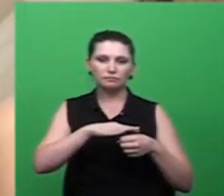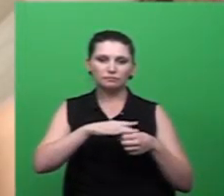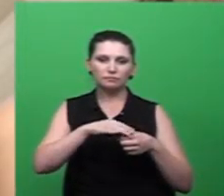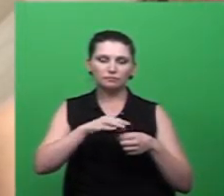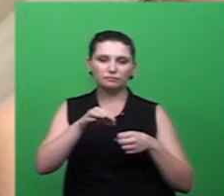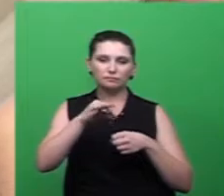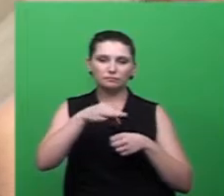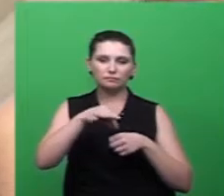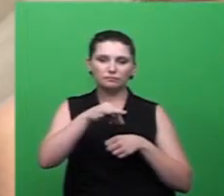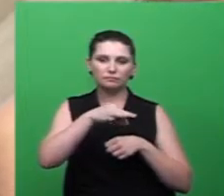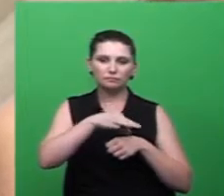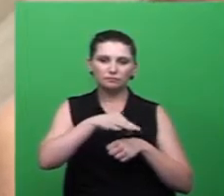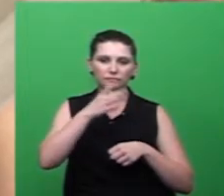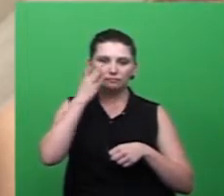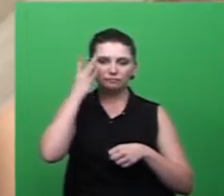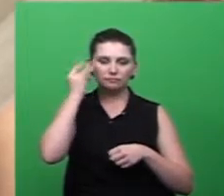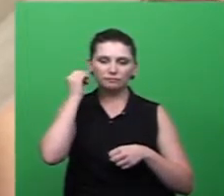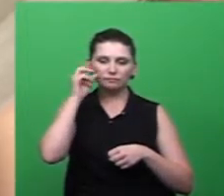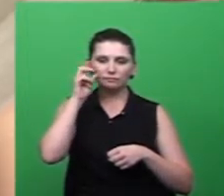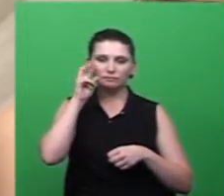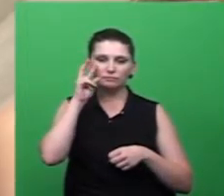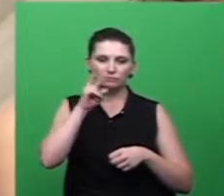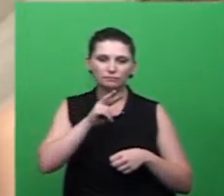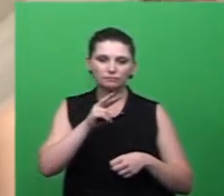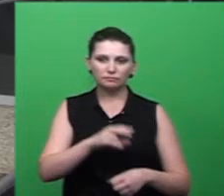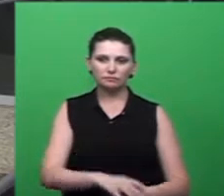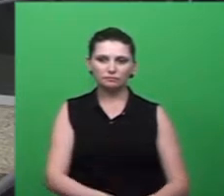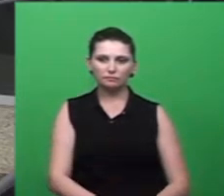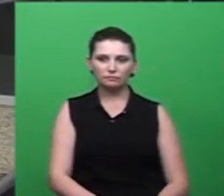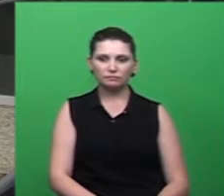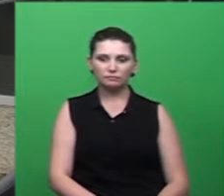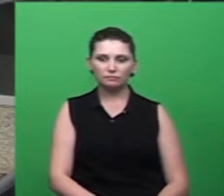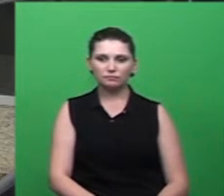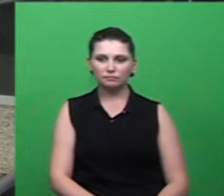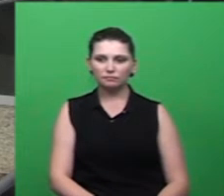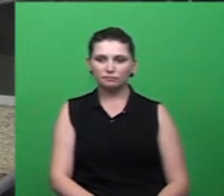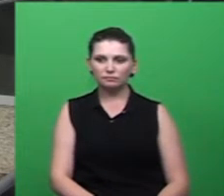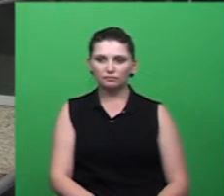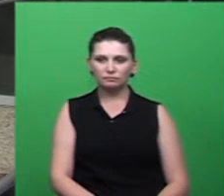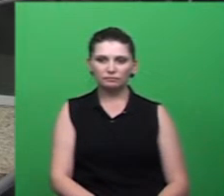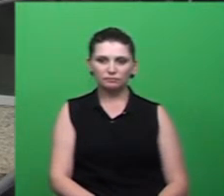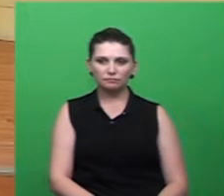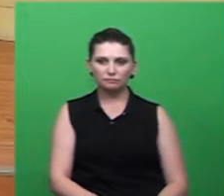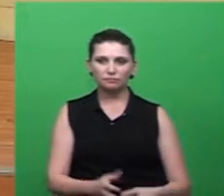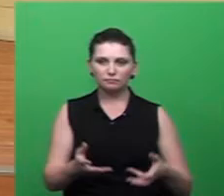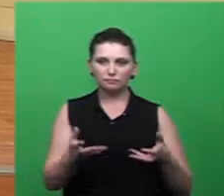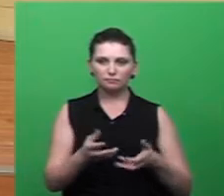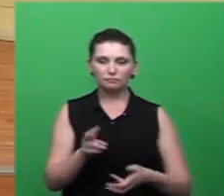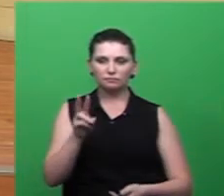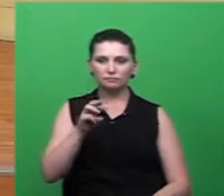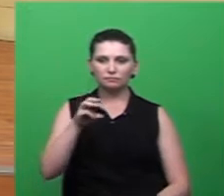eu me comprometo em estar nessa escola e averiguar essa situação escrito pela ordem o vereador Moacida Júri